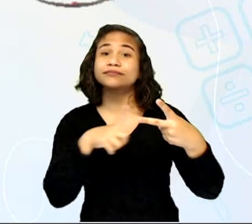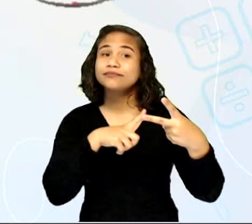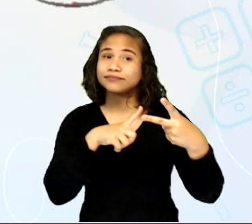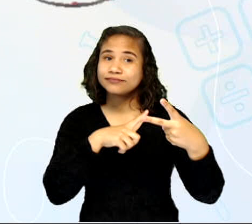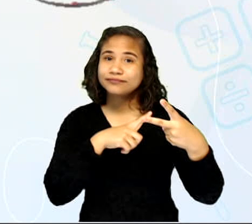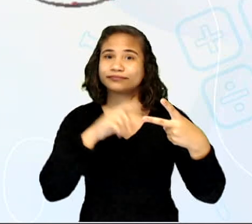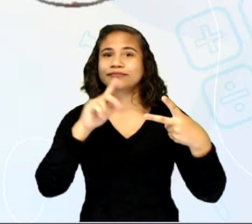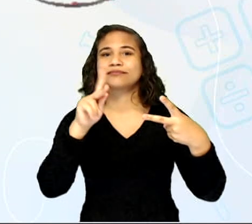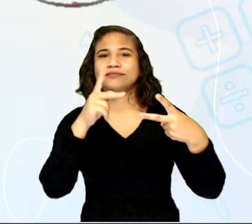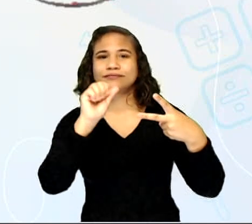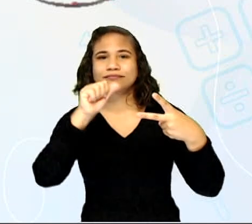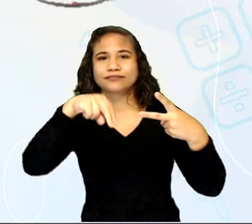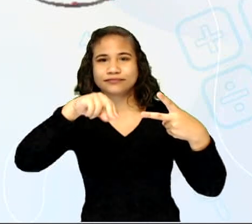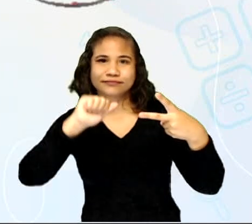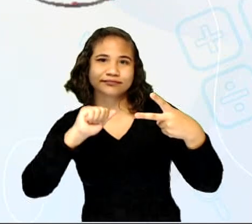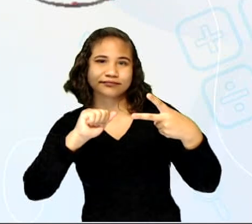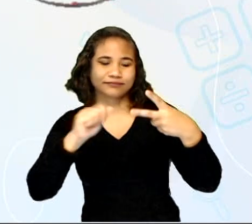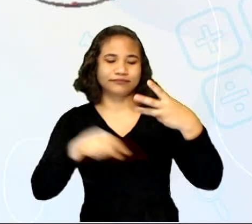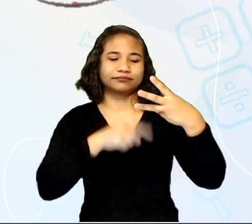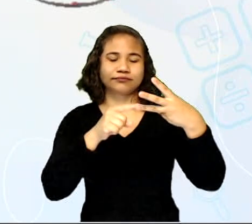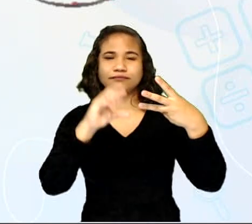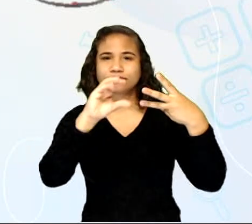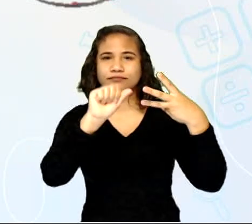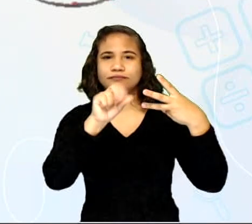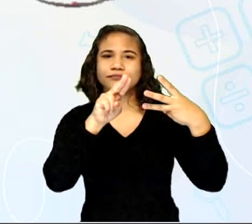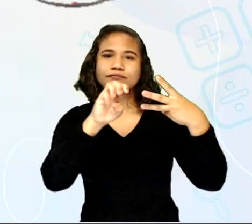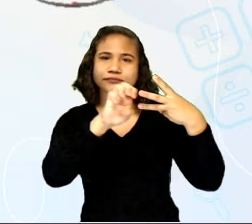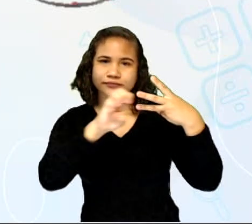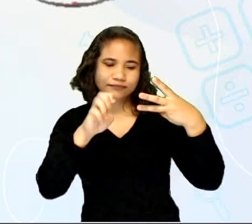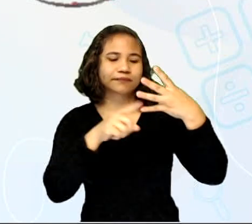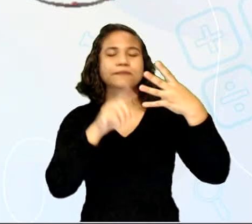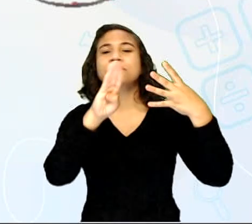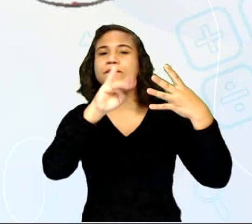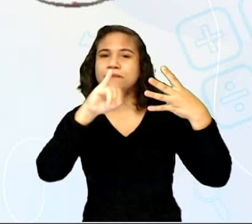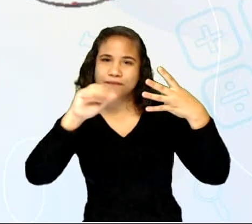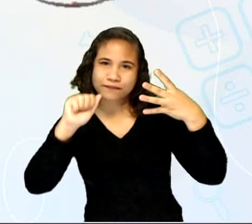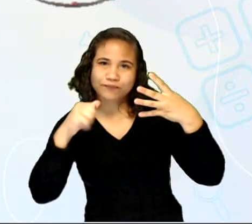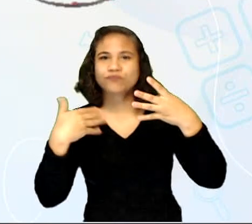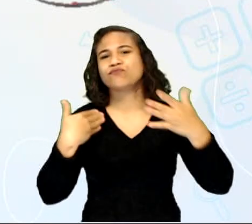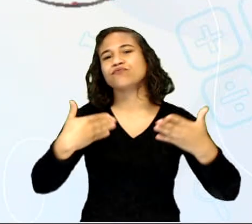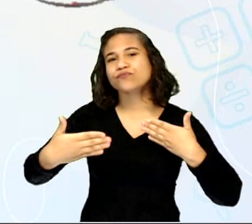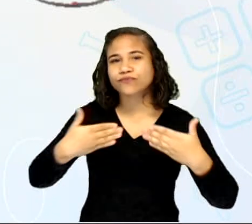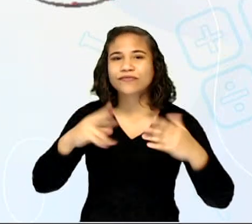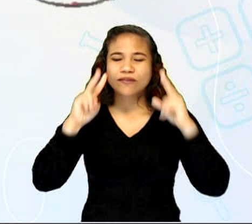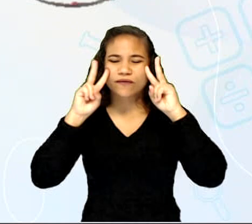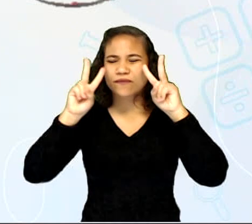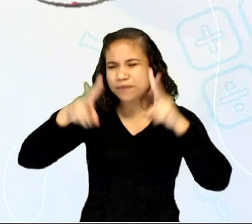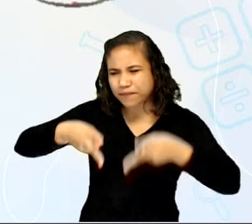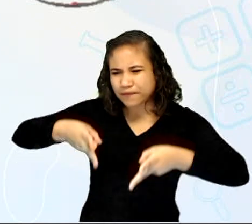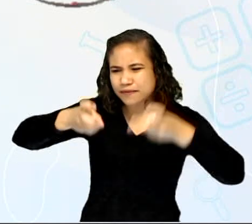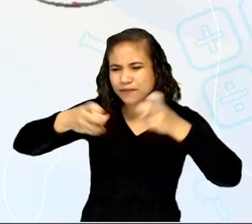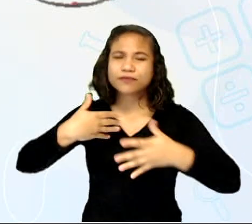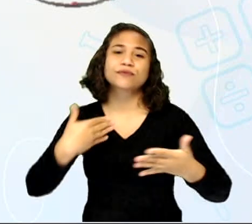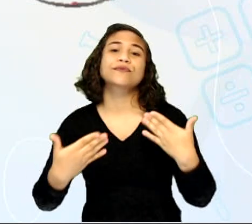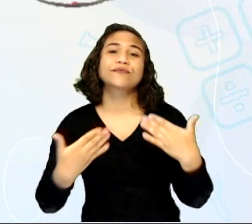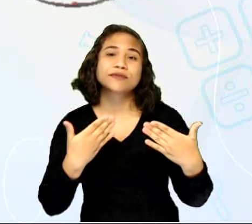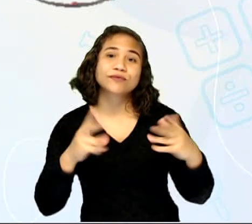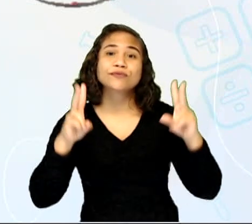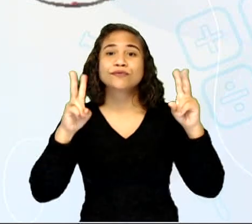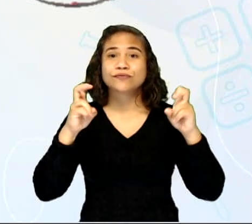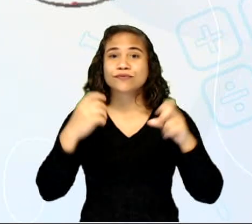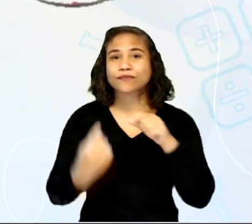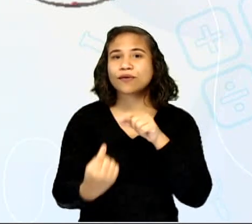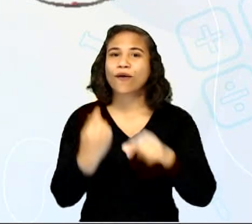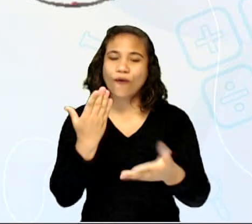a Hanna, o Cauê e a Bia, que vocês conversaram. Vocês viram, eles conversaram com vocês na